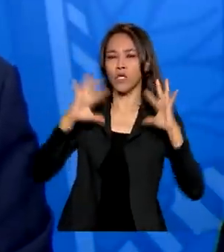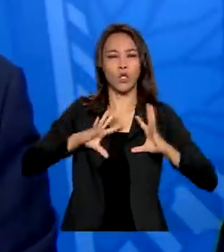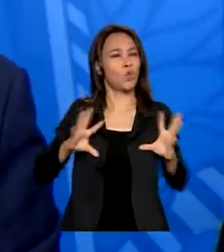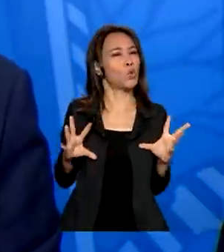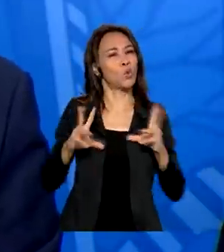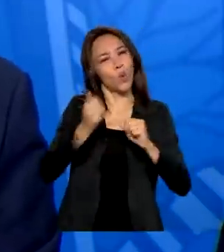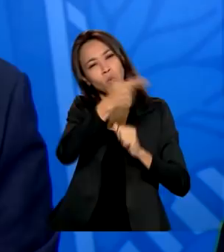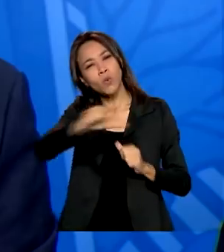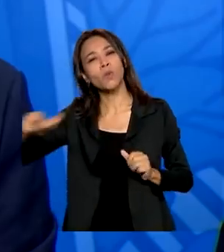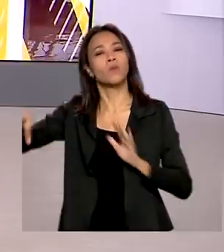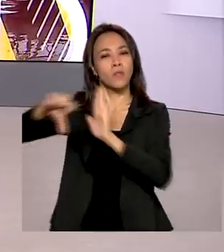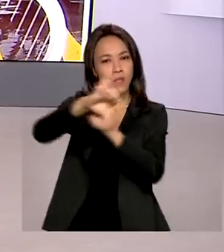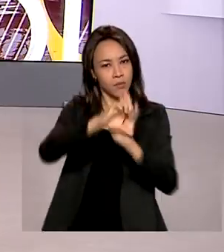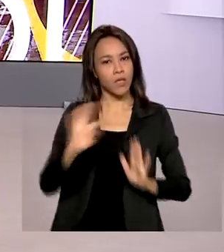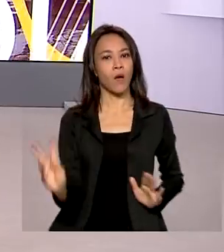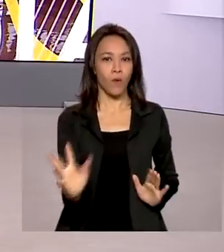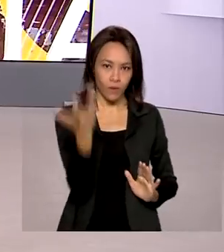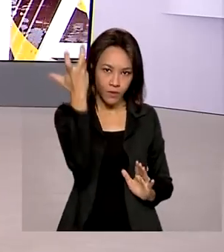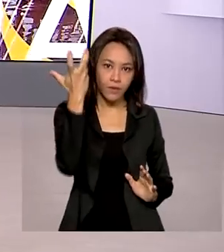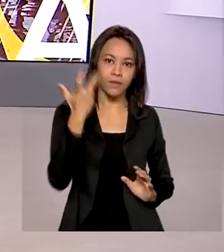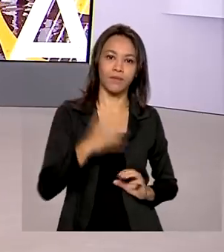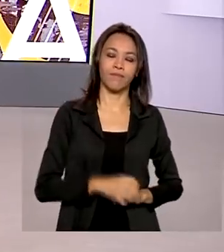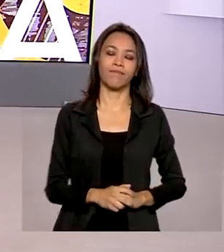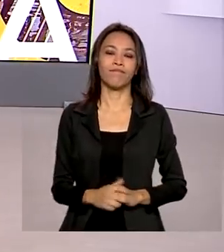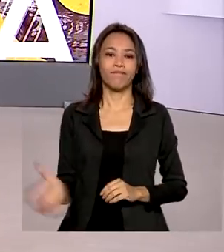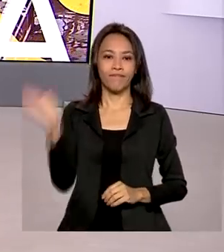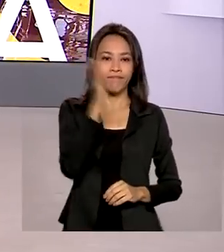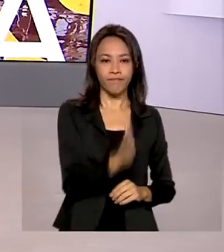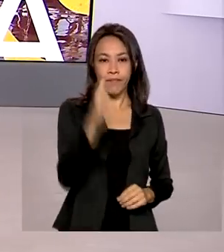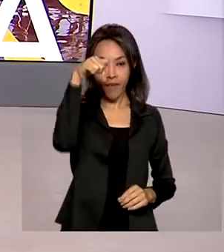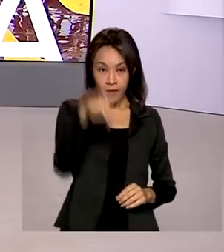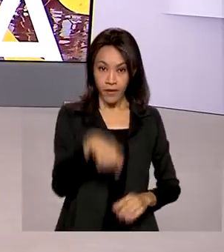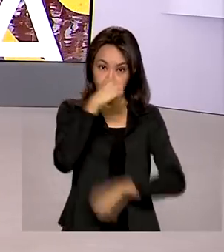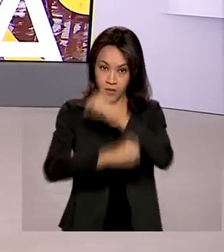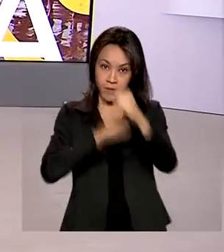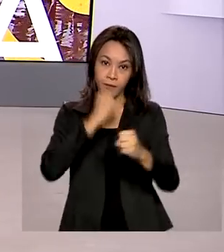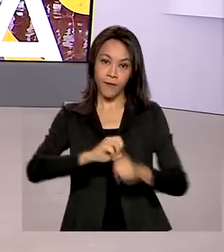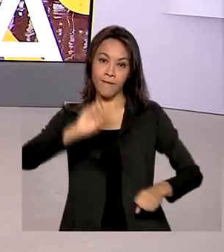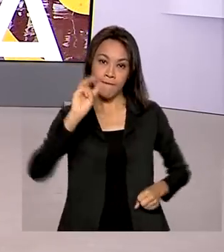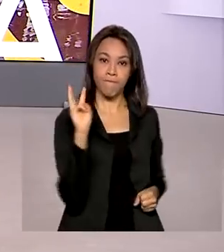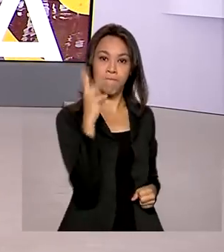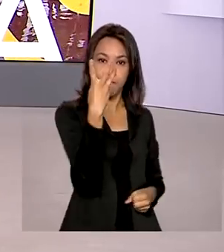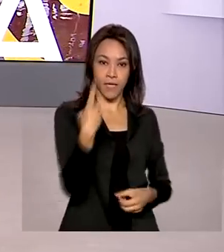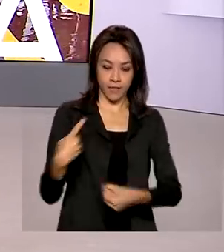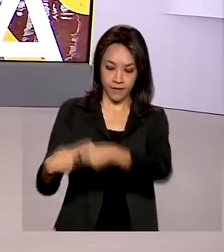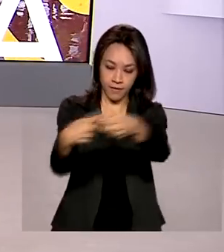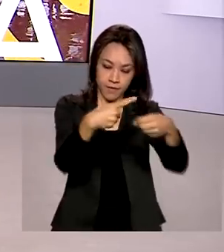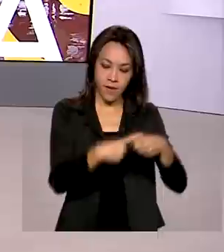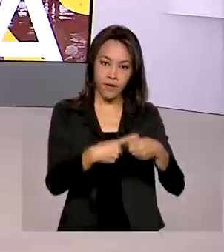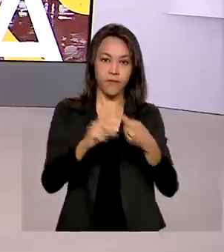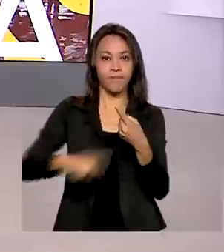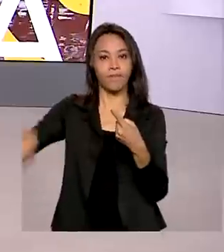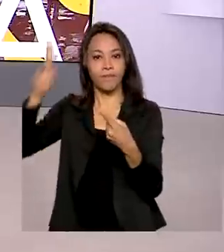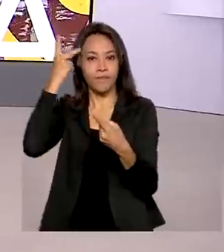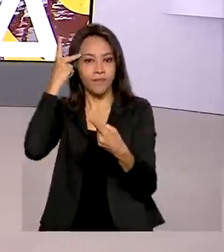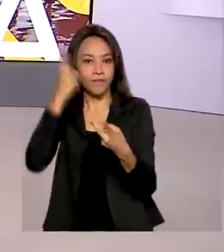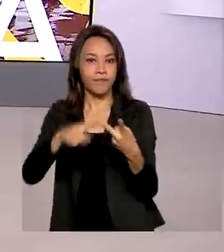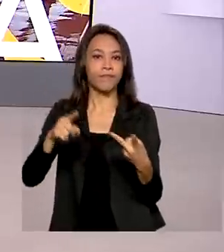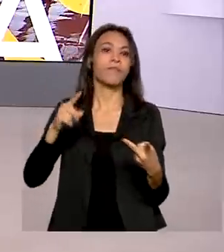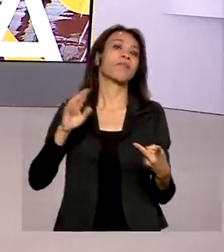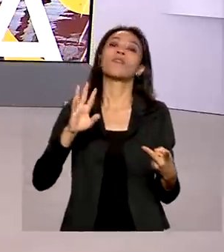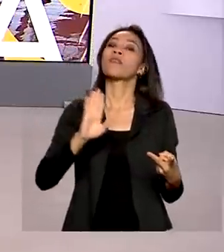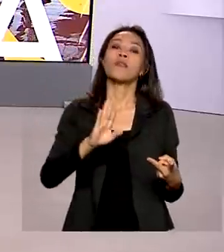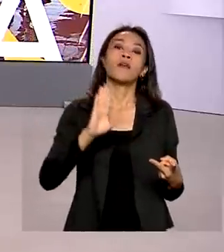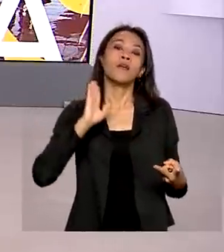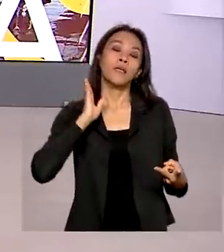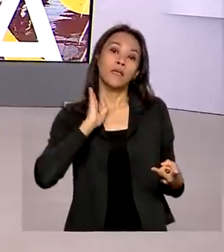os crimes que ocorram no território. Ainda neste ano, três cidades do interior de Minas Gerais e São Paulo, além de Natal